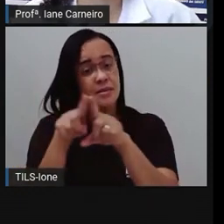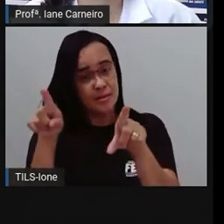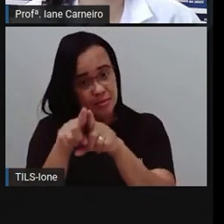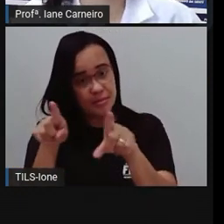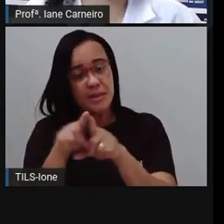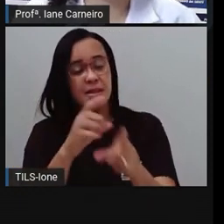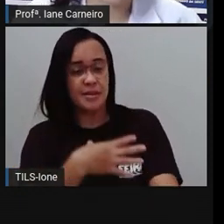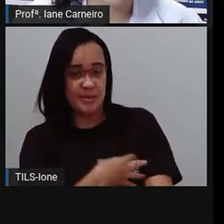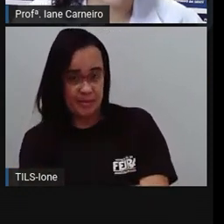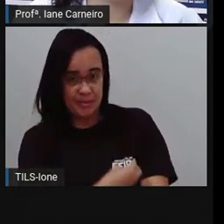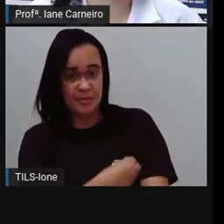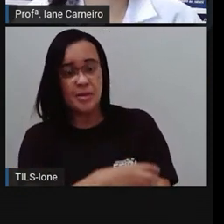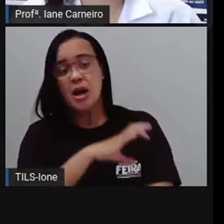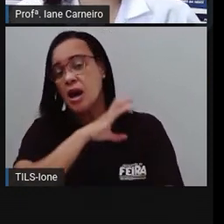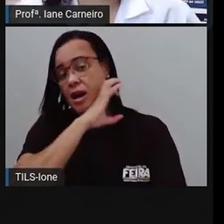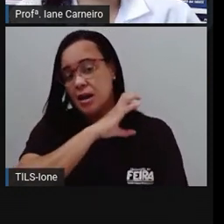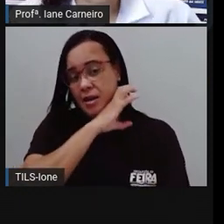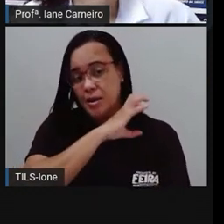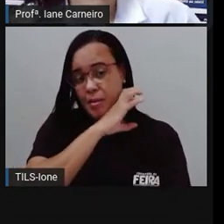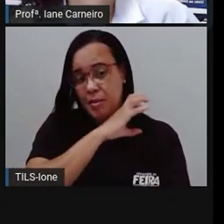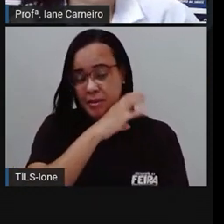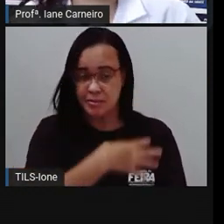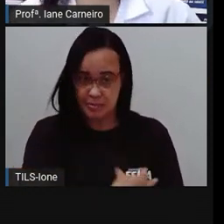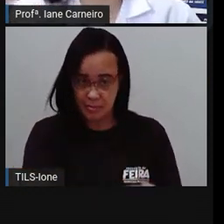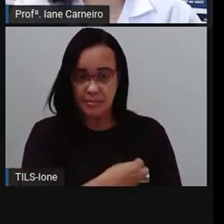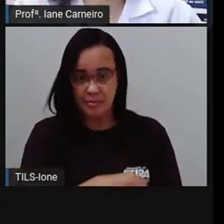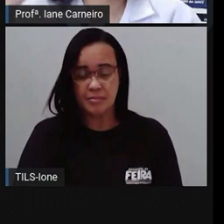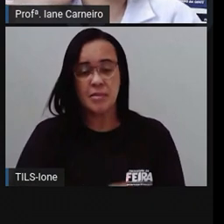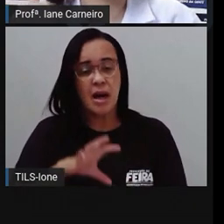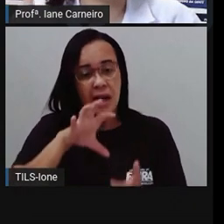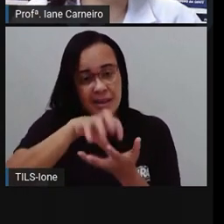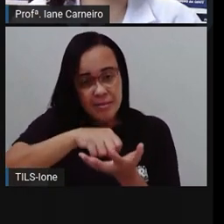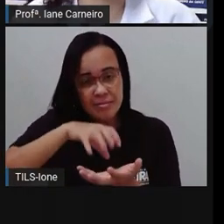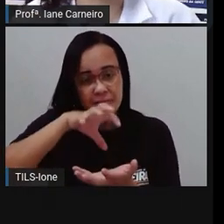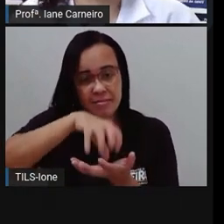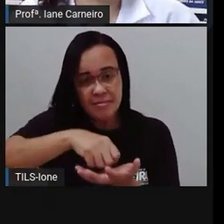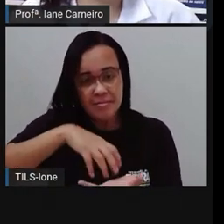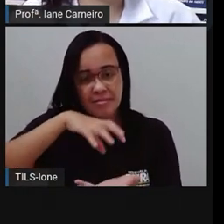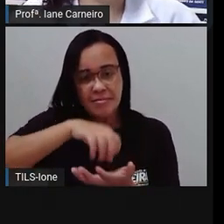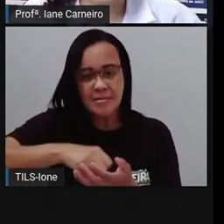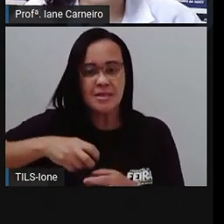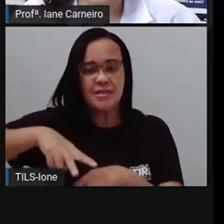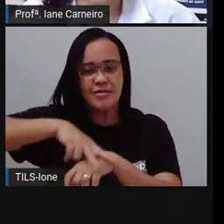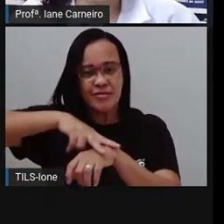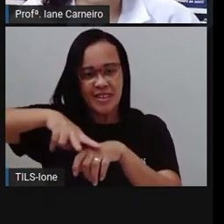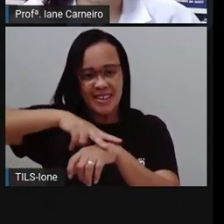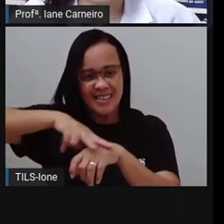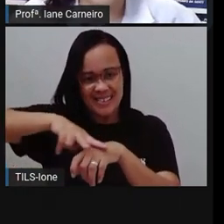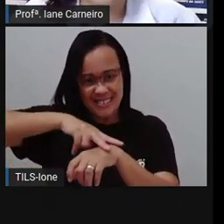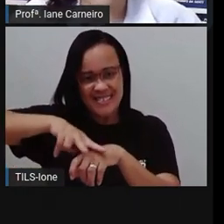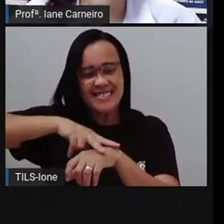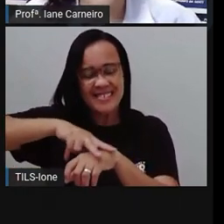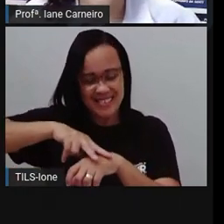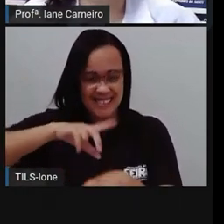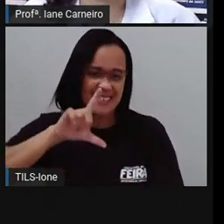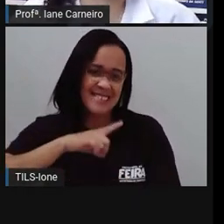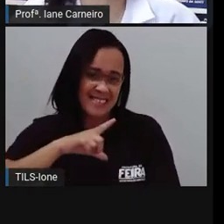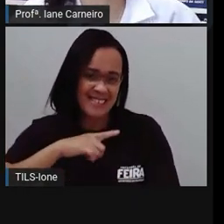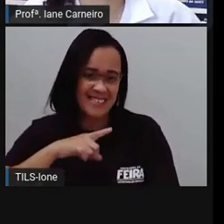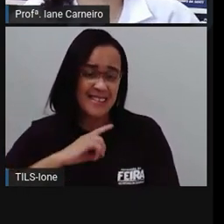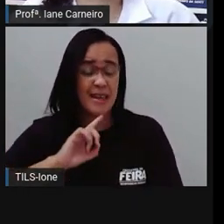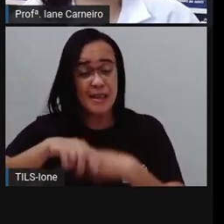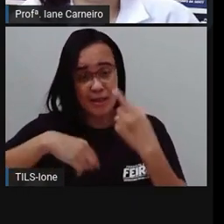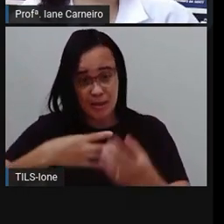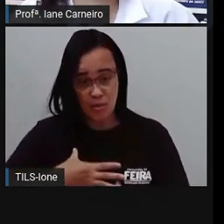alimenta de capim, né, então assim como o macaco, assim como os seres humanos, a cabrita, né, quando ela tem lá o cabritinho,